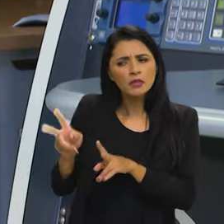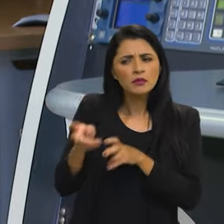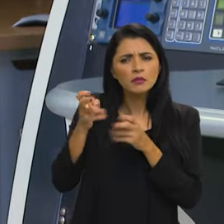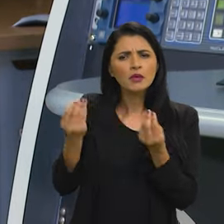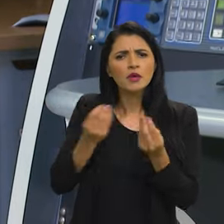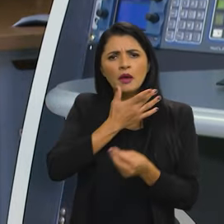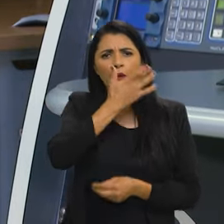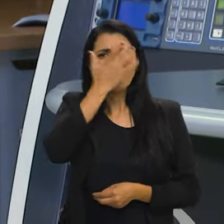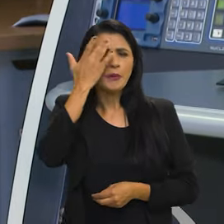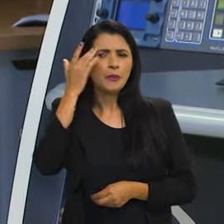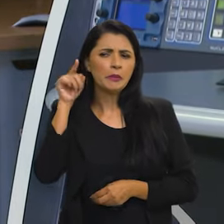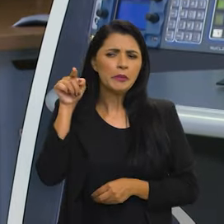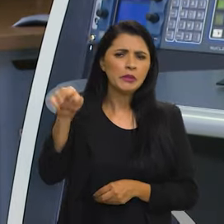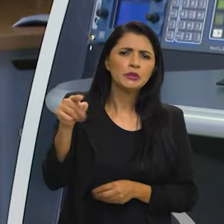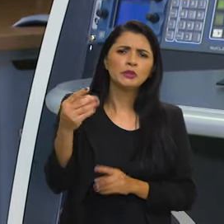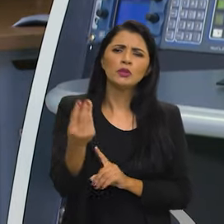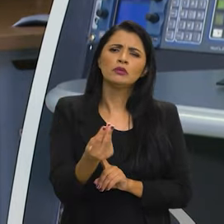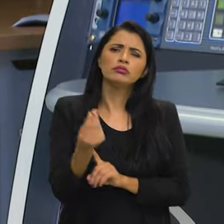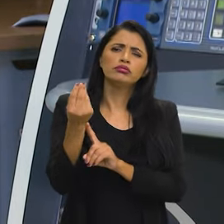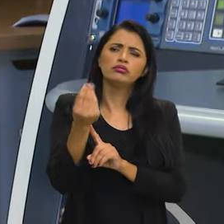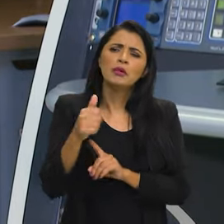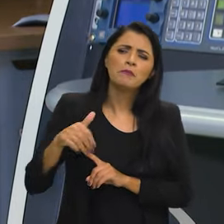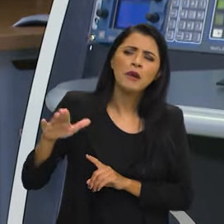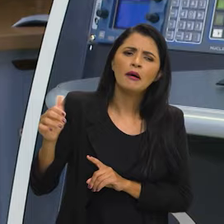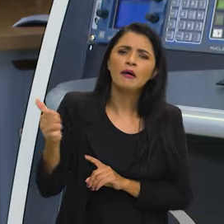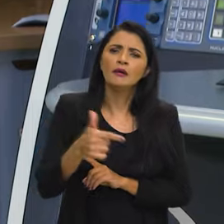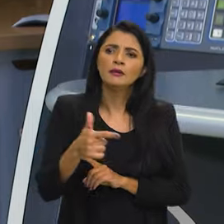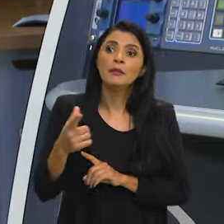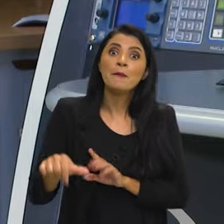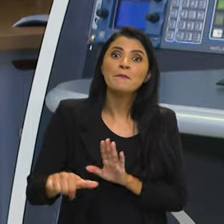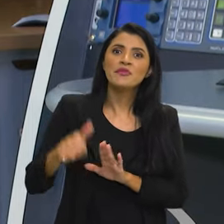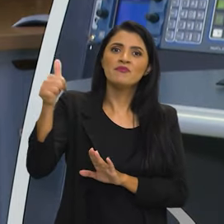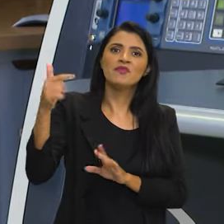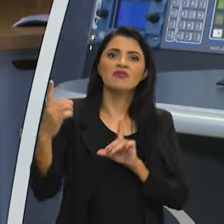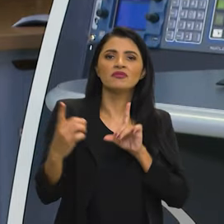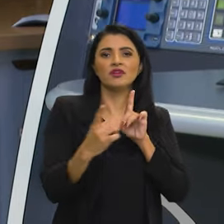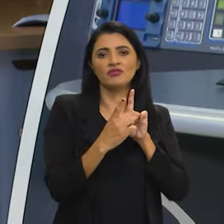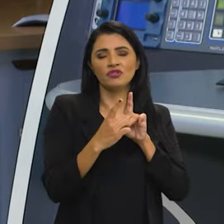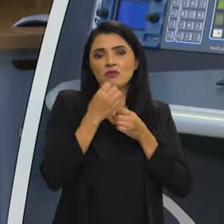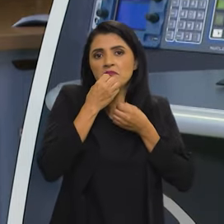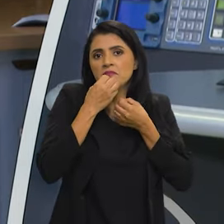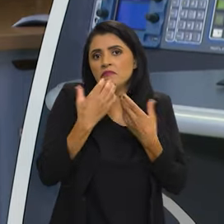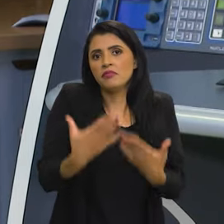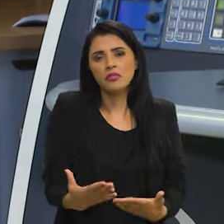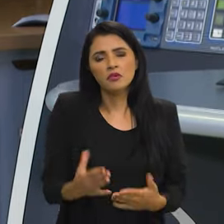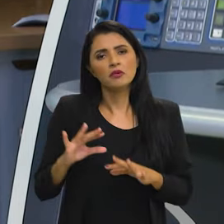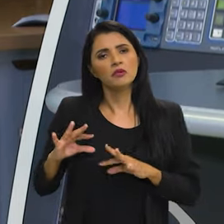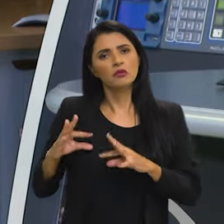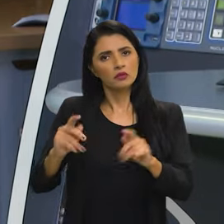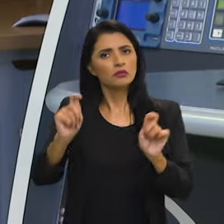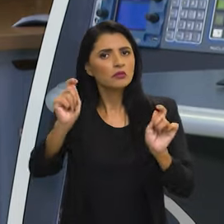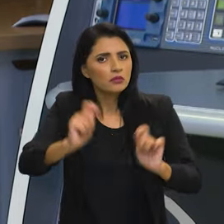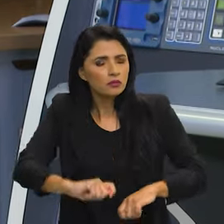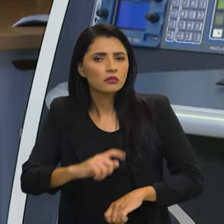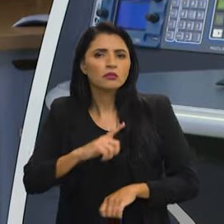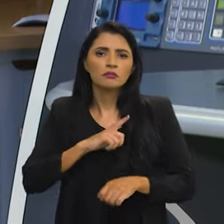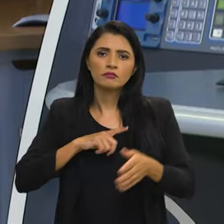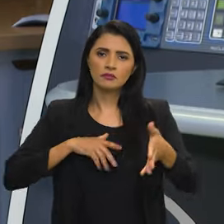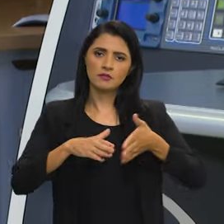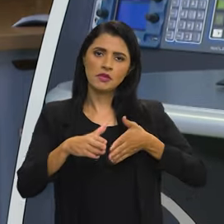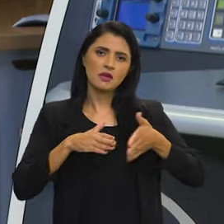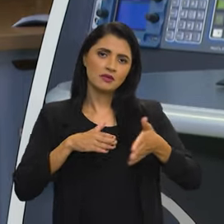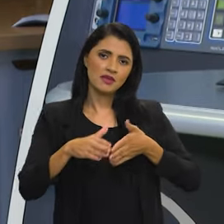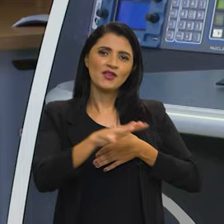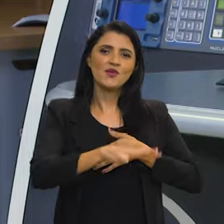verificar quem está numa situação de maior vulnerabilidade para ser atendido primeiro, para ser bem atendido, para que todos possam ter